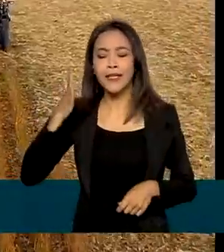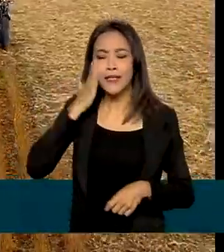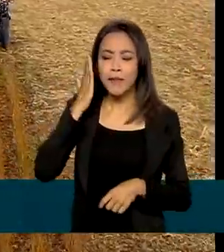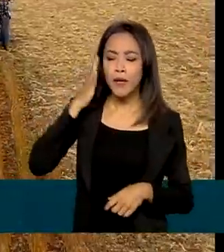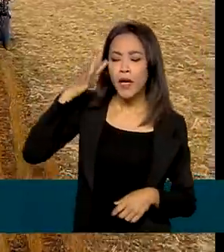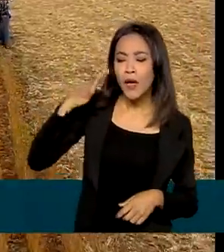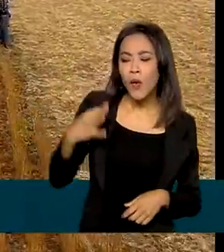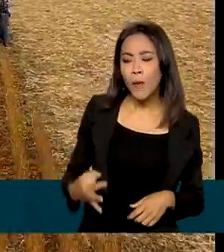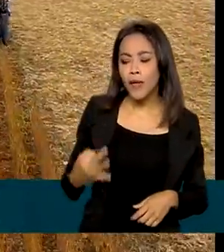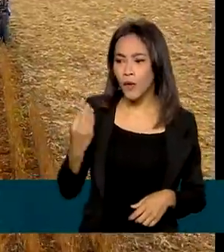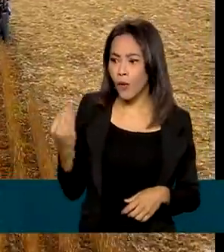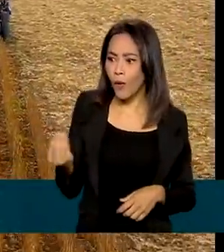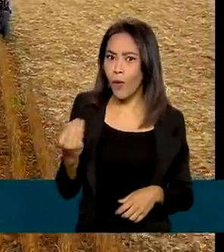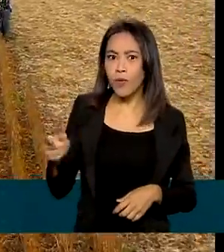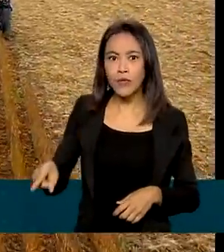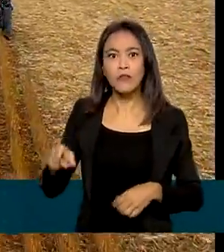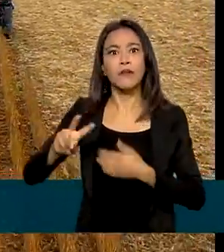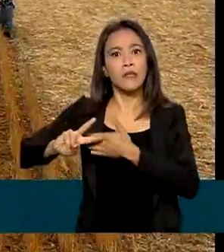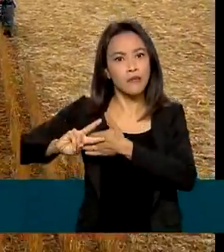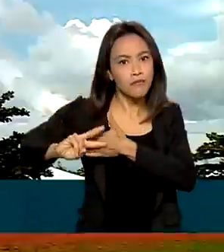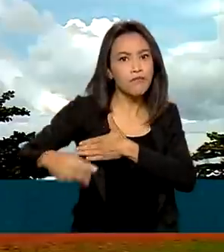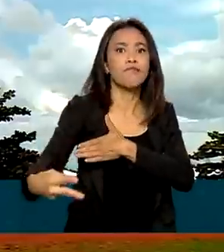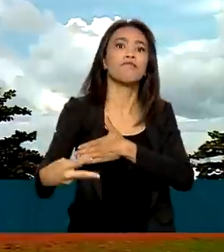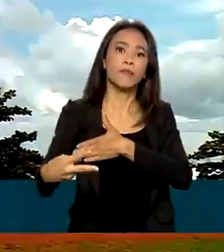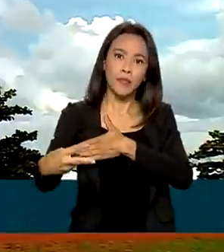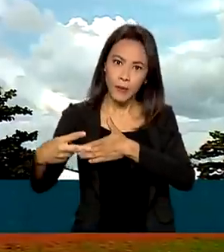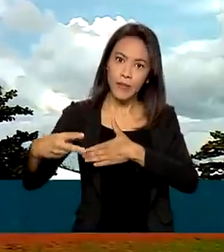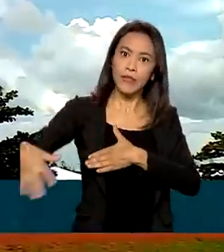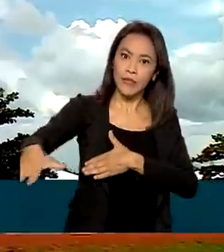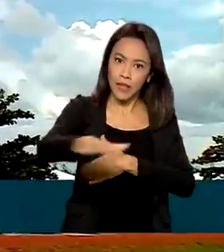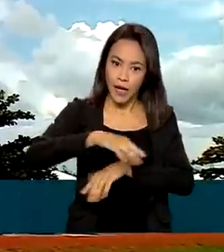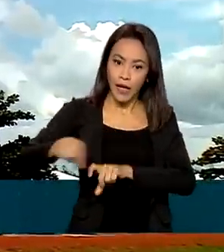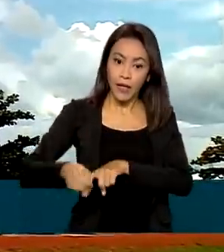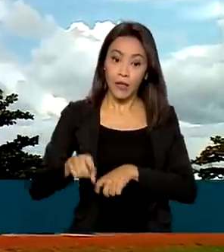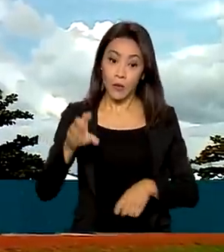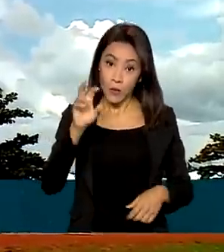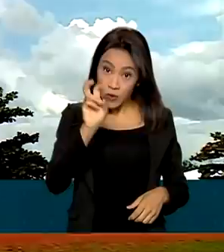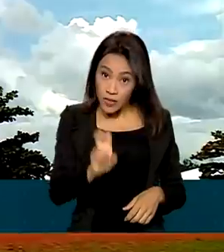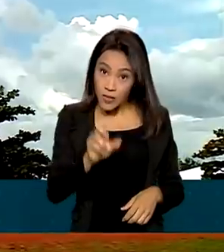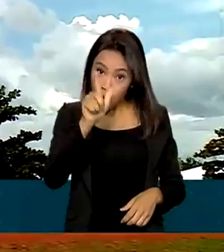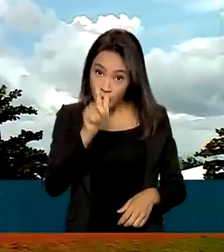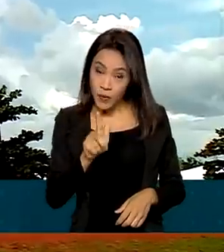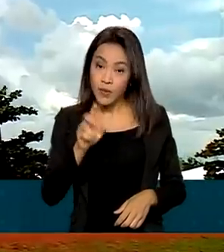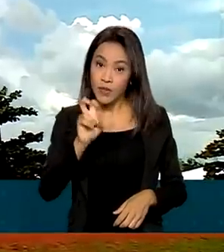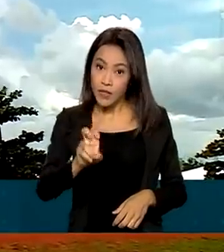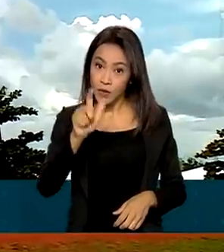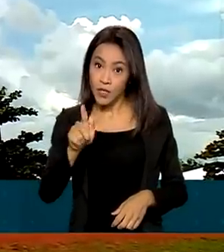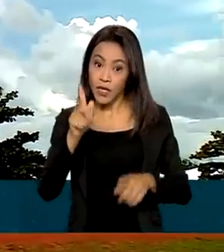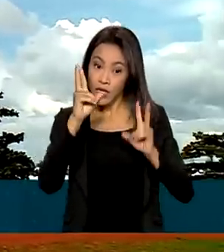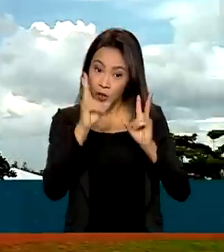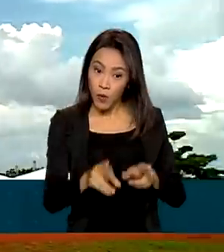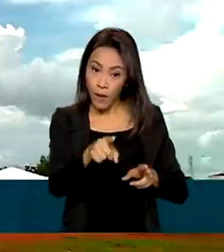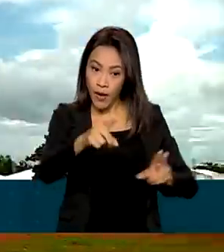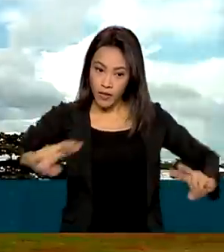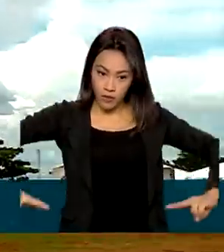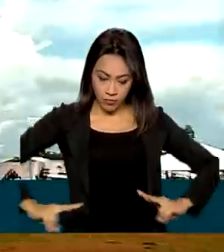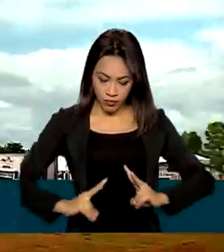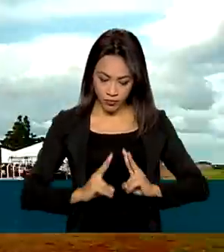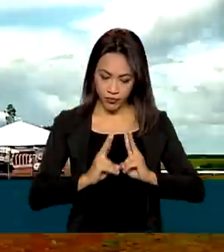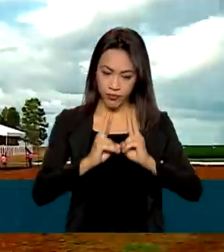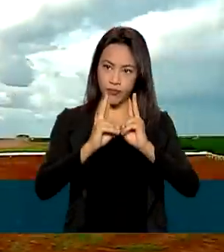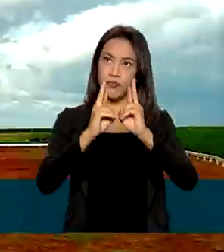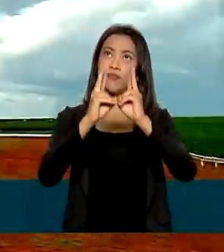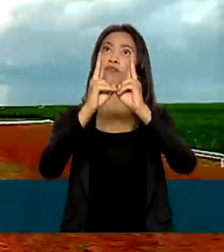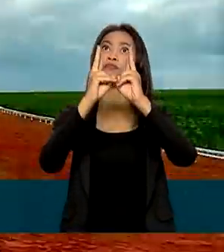inovação vai impactar a rotina no campo. O sinal de 5G vai ser transmitido a partir de antenas como essa para toda a área